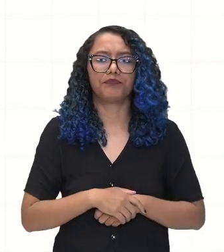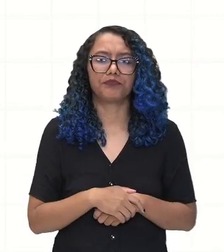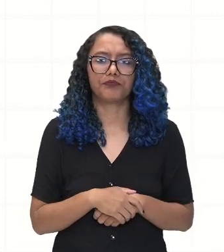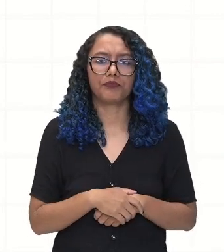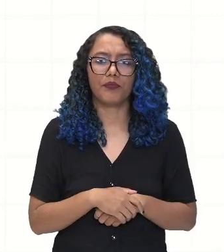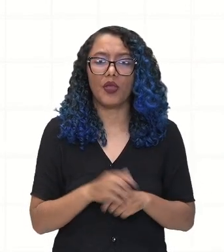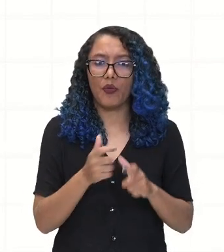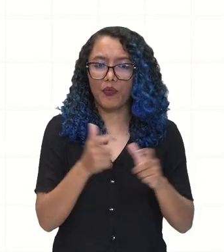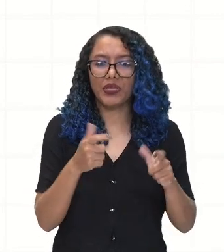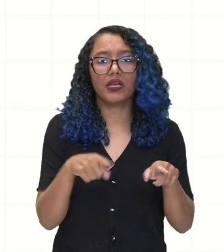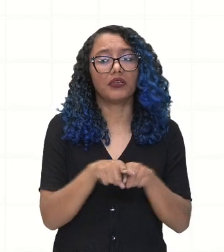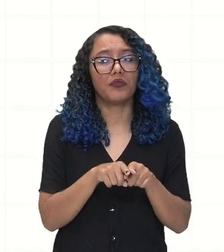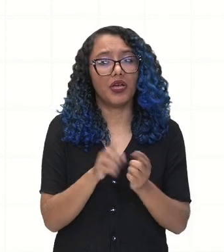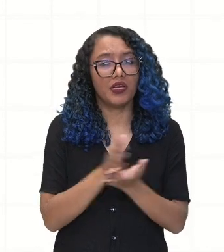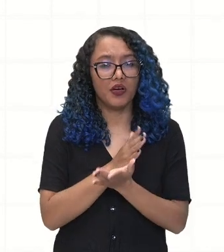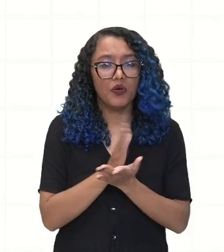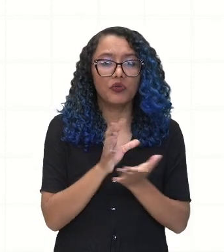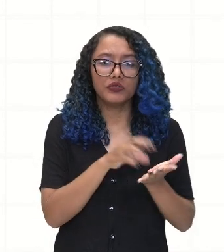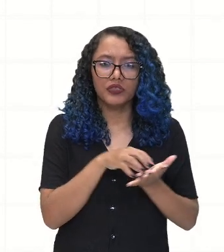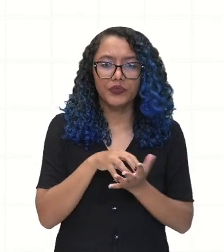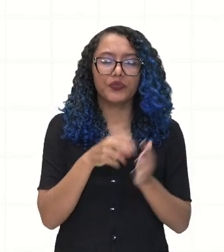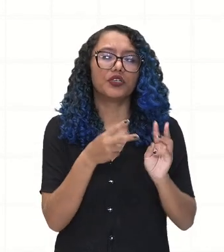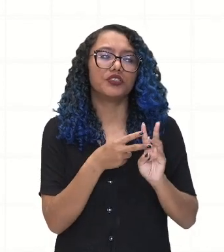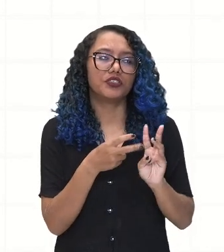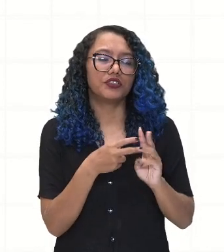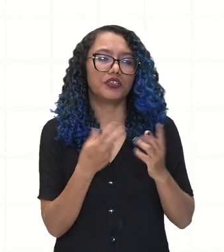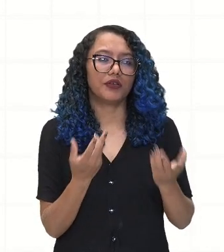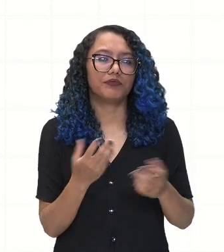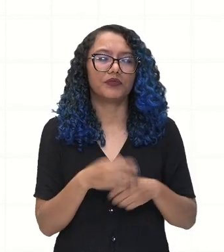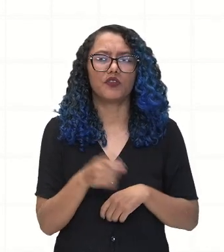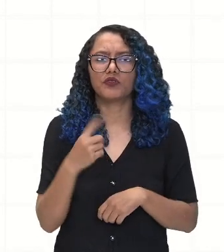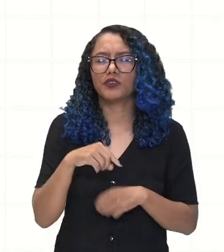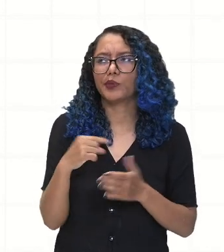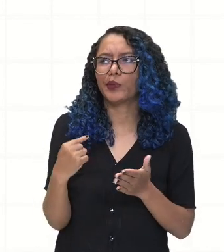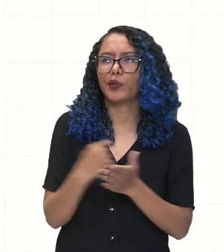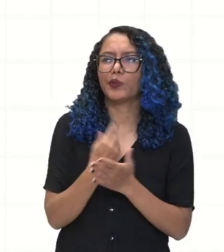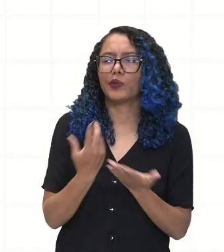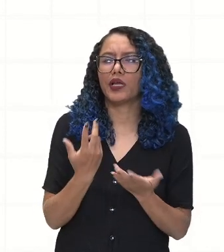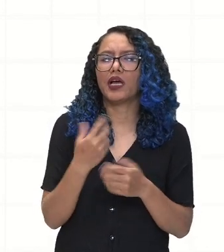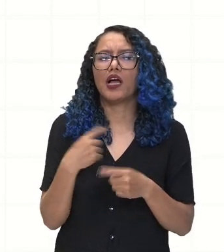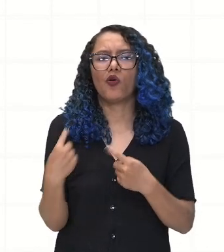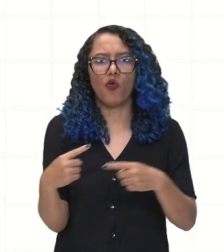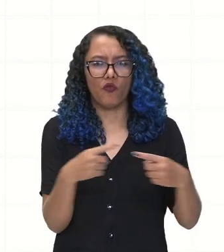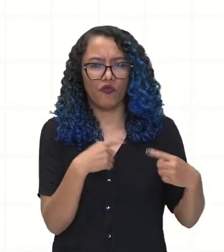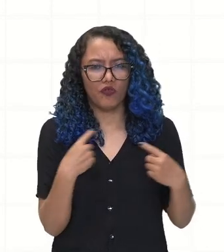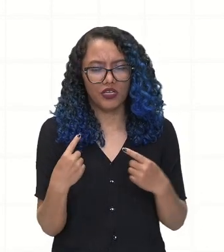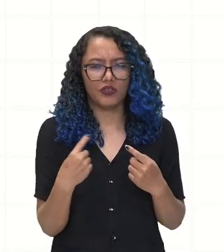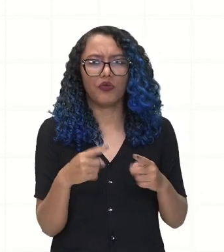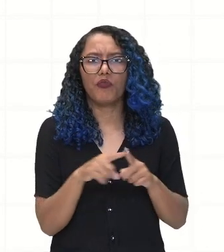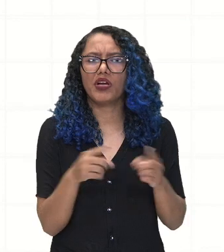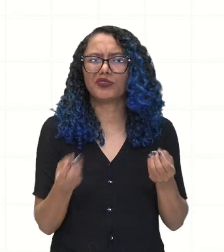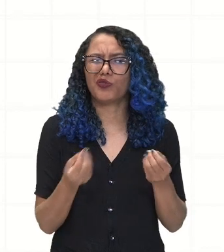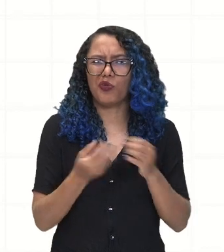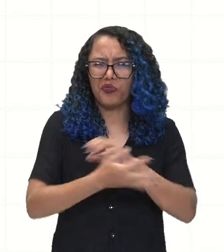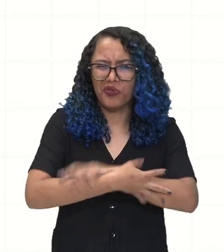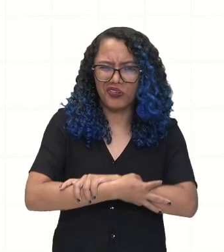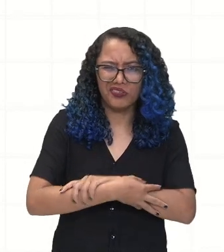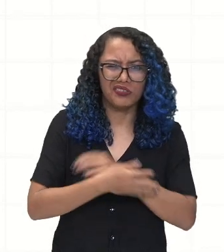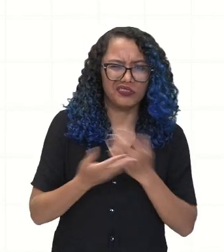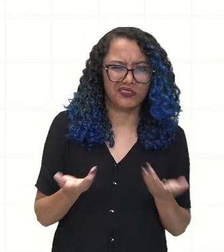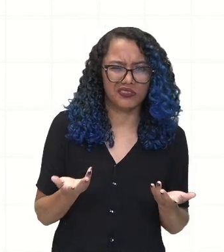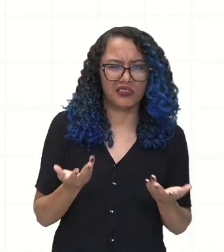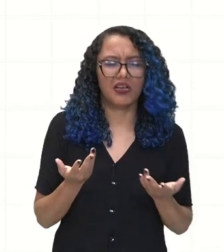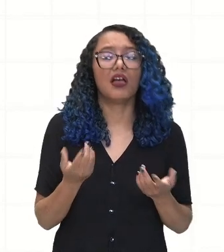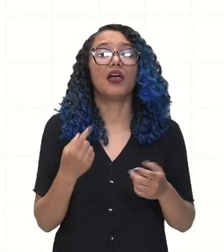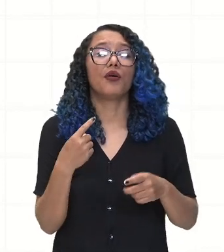tribos indígenas. Professora, a aula está falando sobre conflitos. Como é que vai começar com alianças? Porque essas